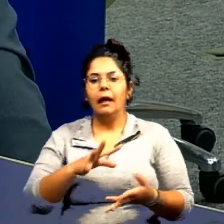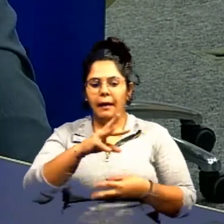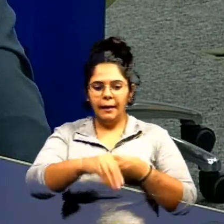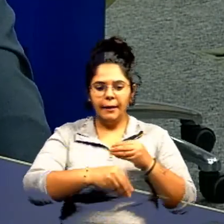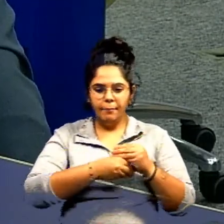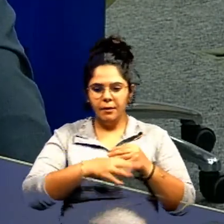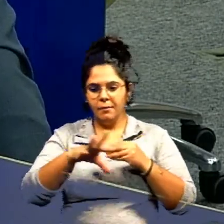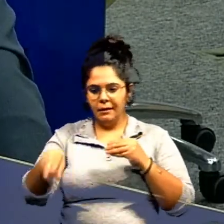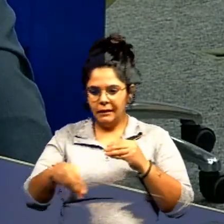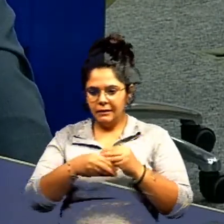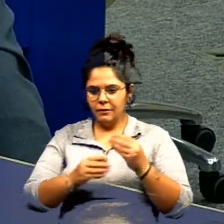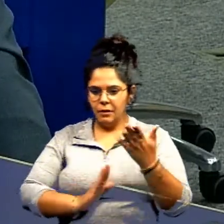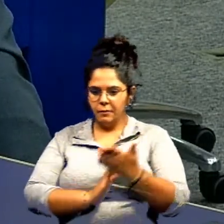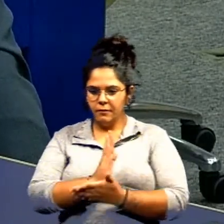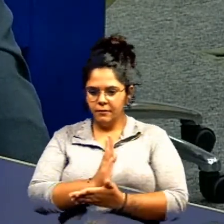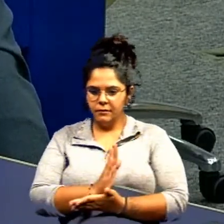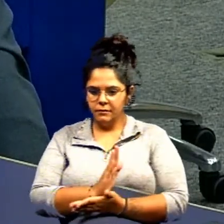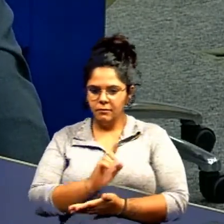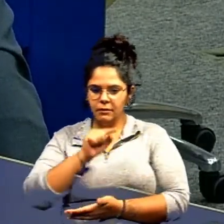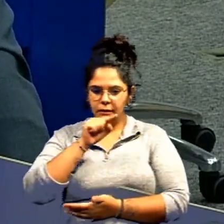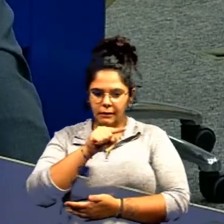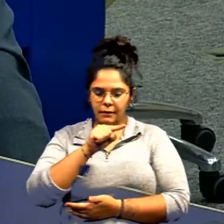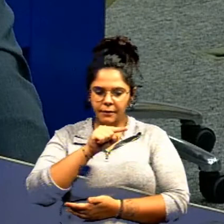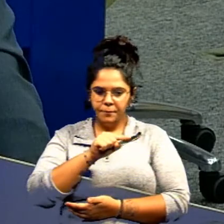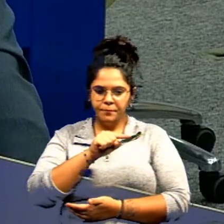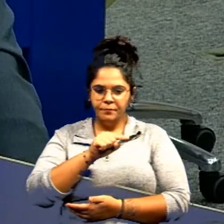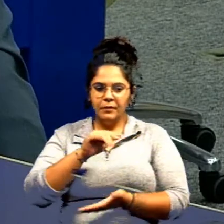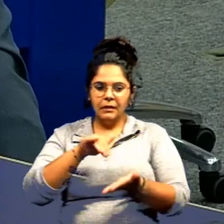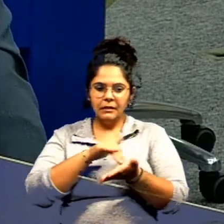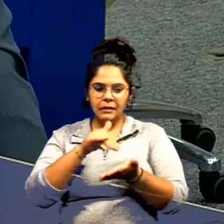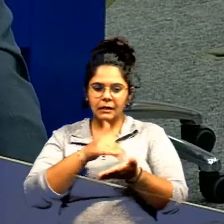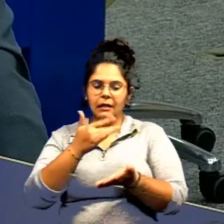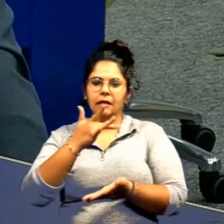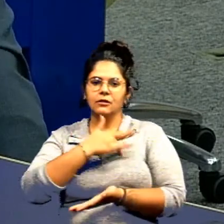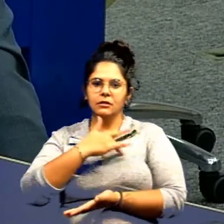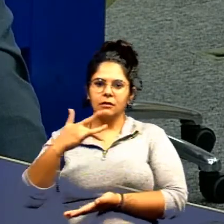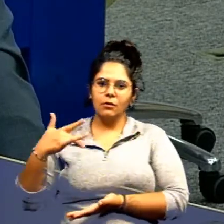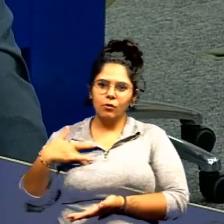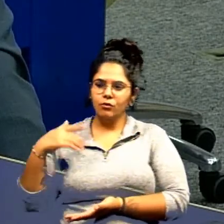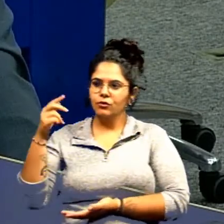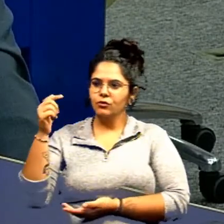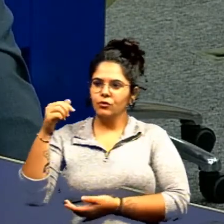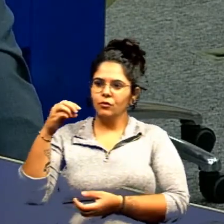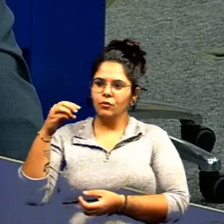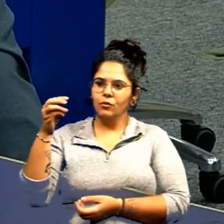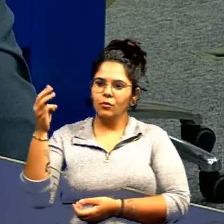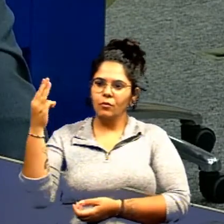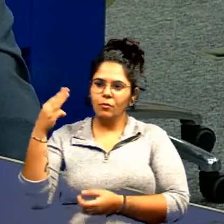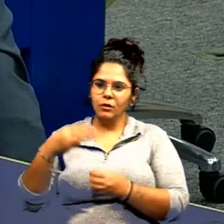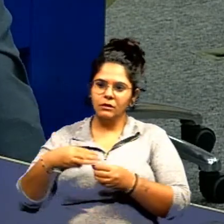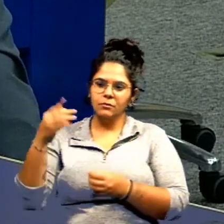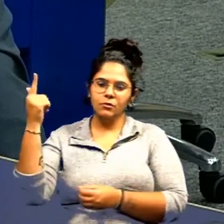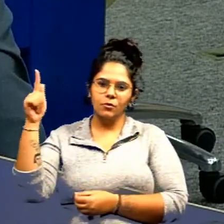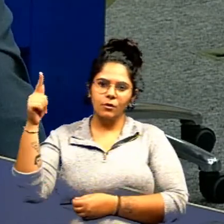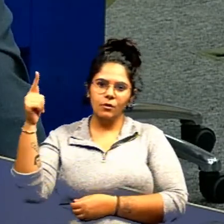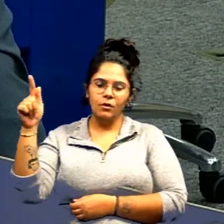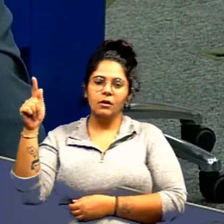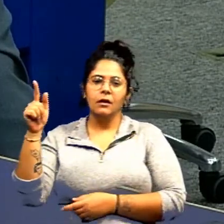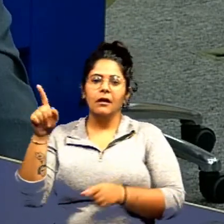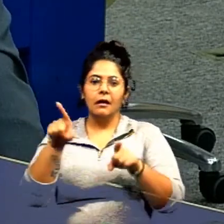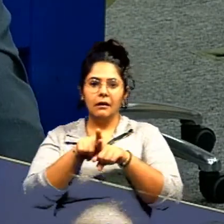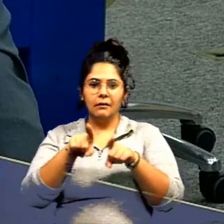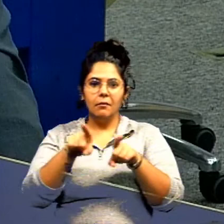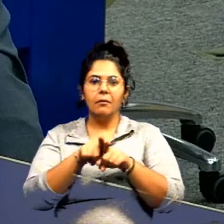implementação desse projeto na secretaria de saúde do nosso município depende também